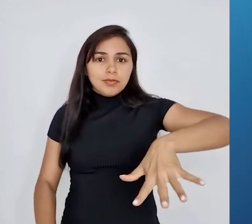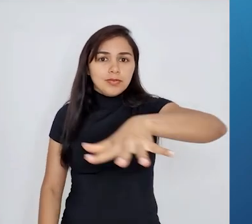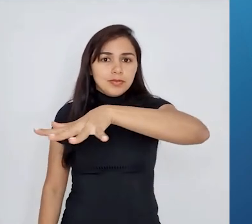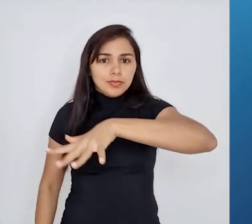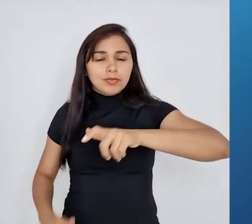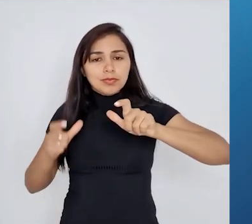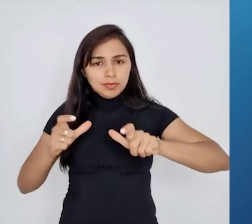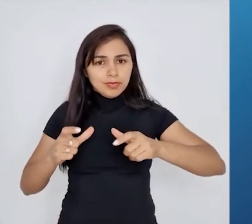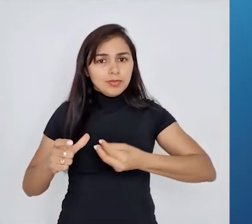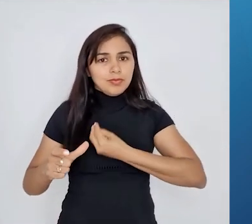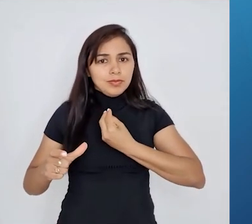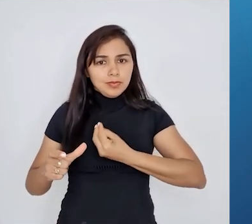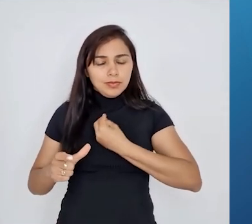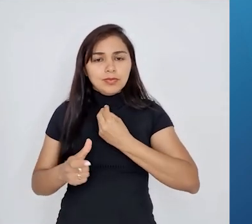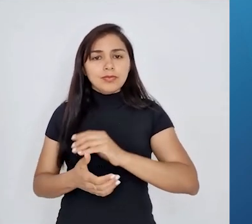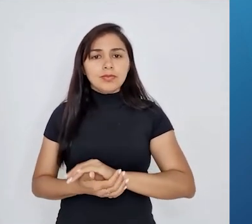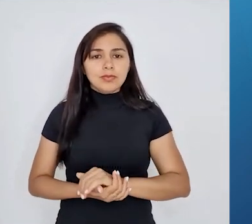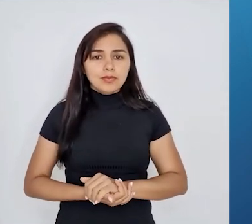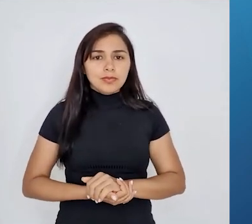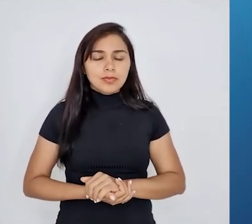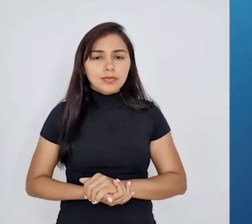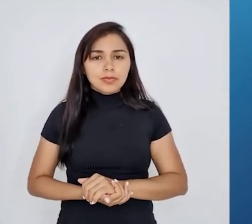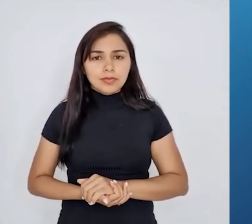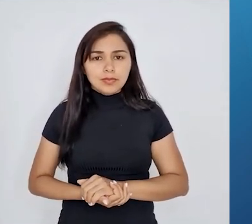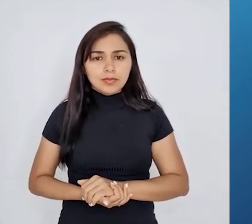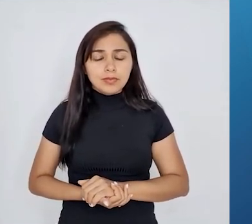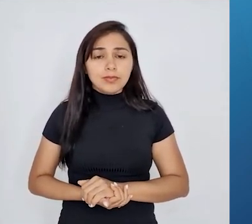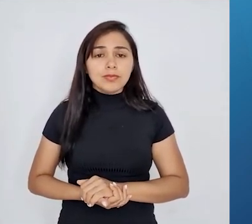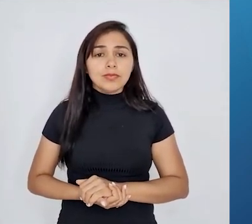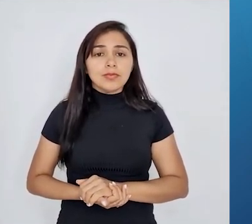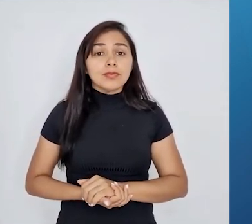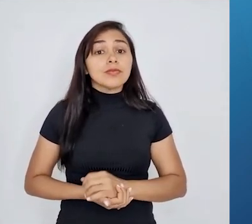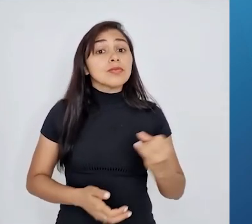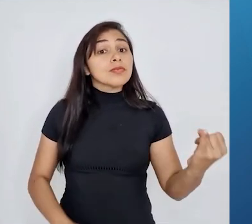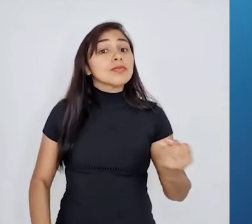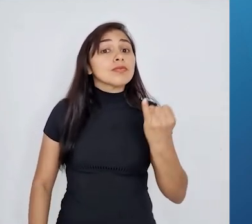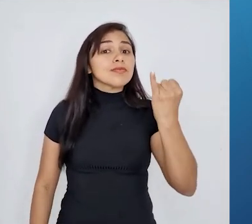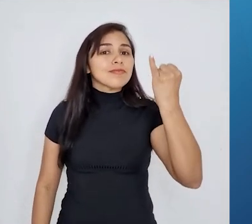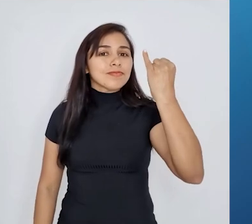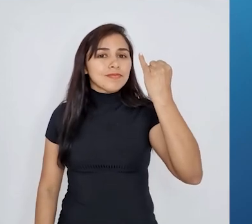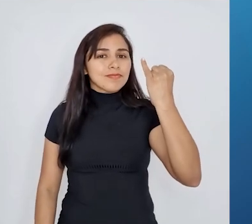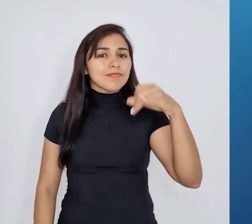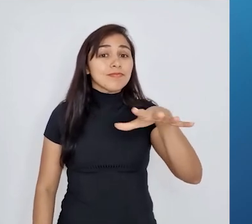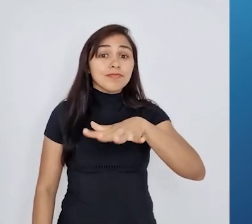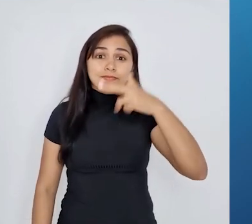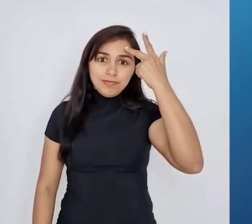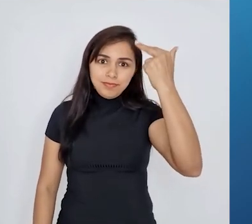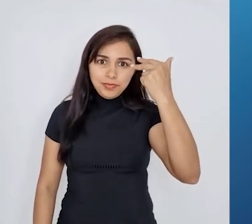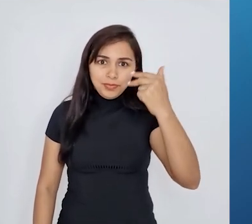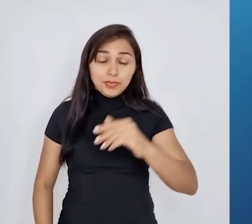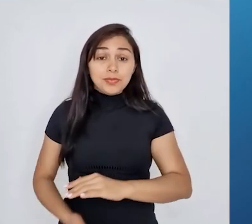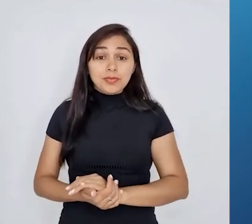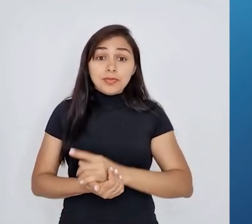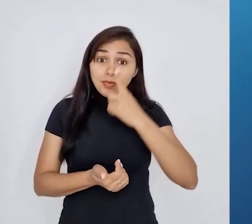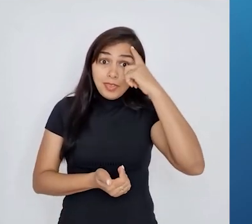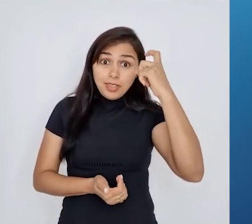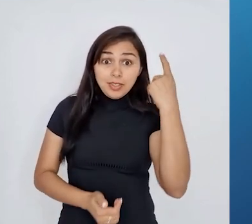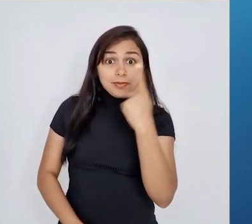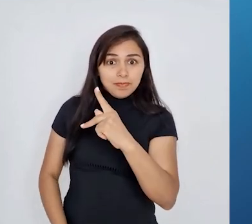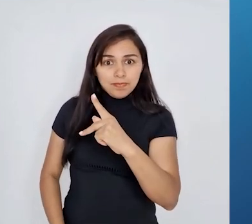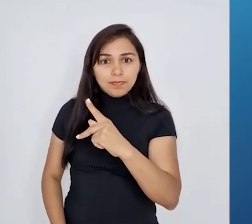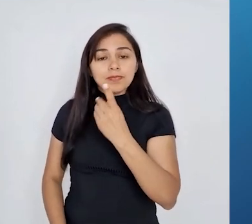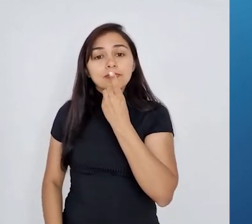ambiente. A importância histórica disso. As ideias de Charles Darwin causaram uma revolução na